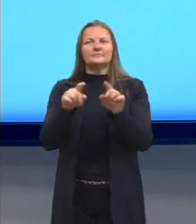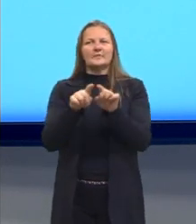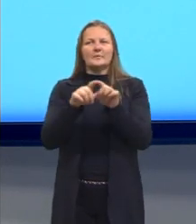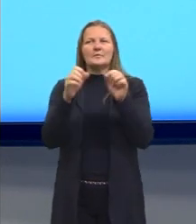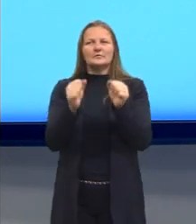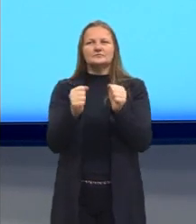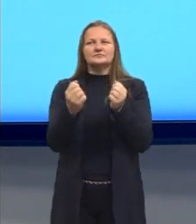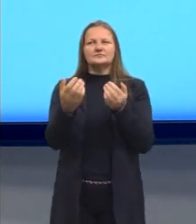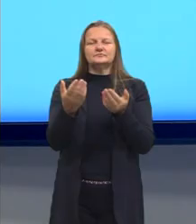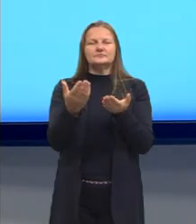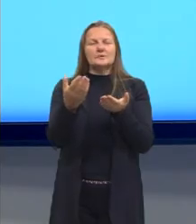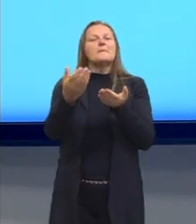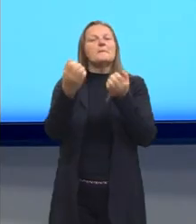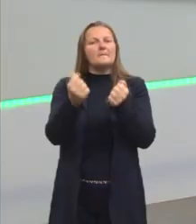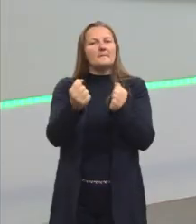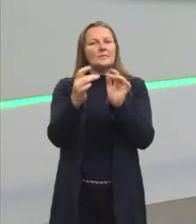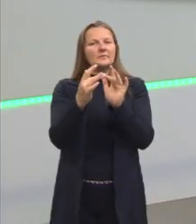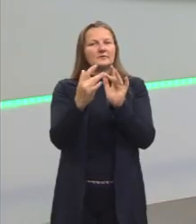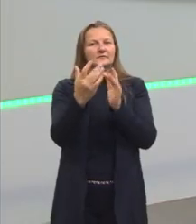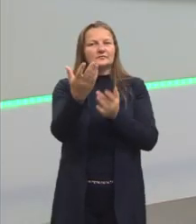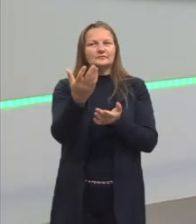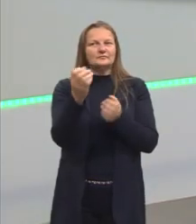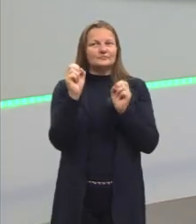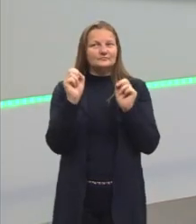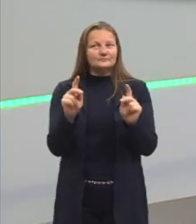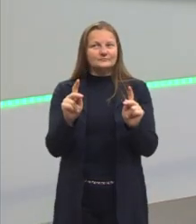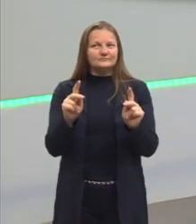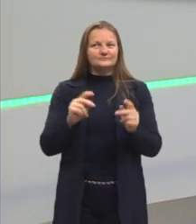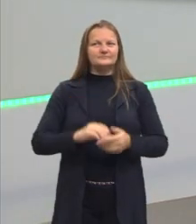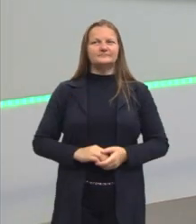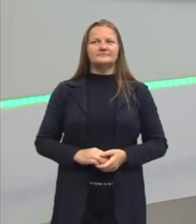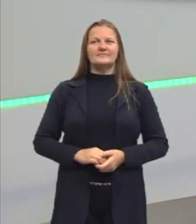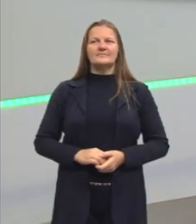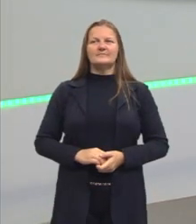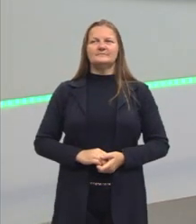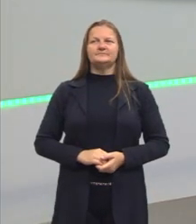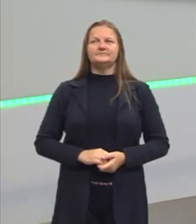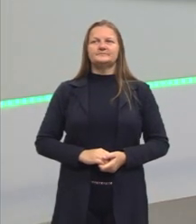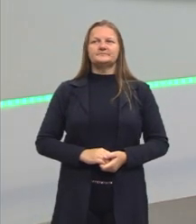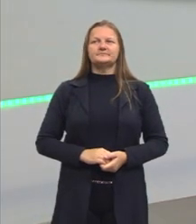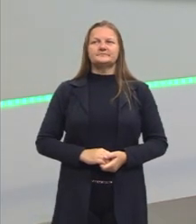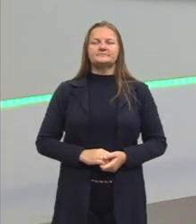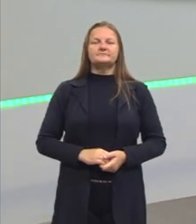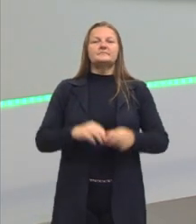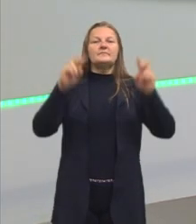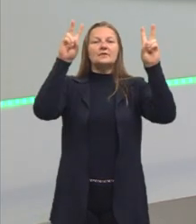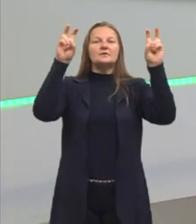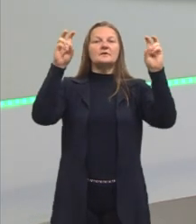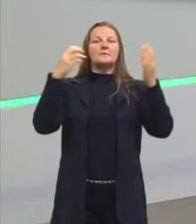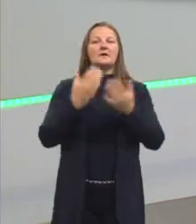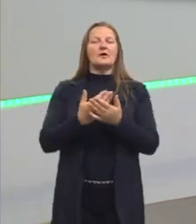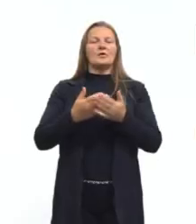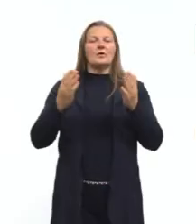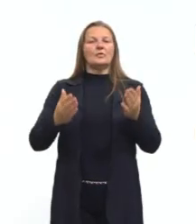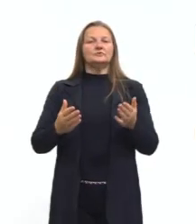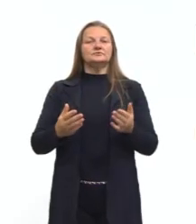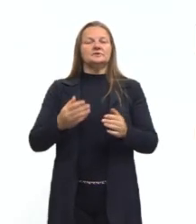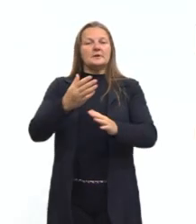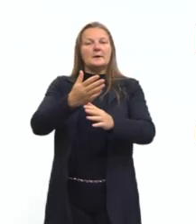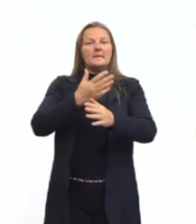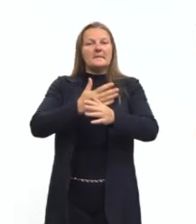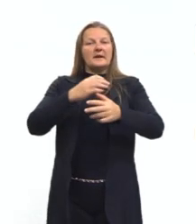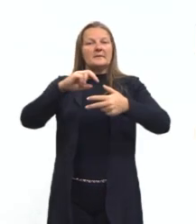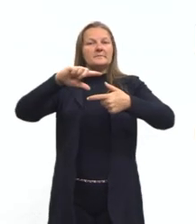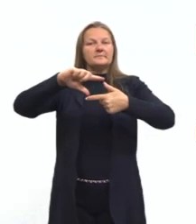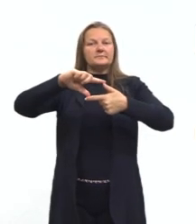vocês podem encaminhar por ali. Certo? Então vamos lá. Então o título da nossa aula de hoje é pré-modernismo, as